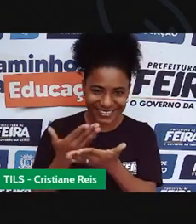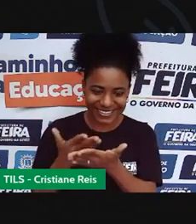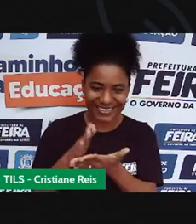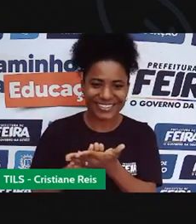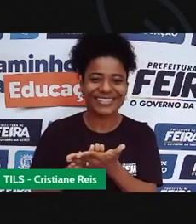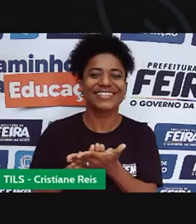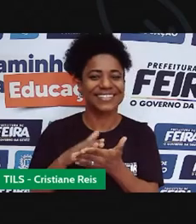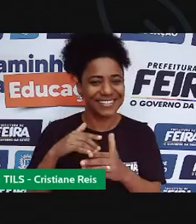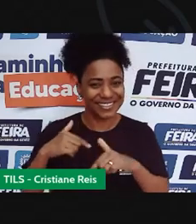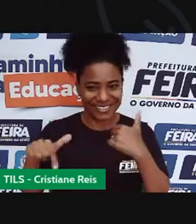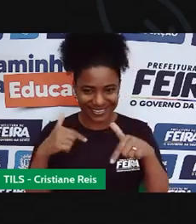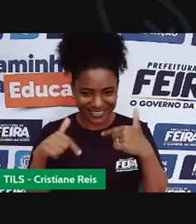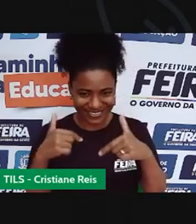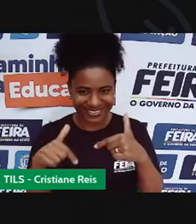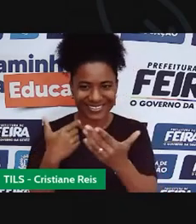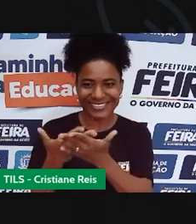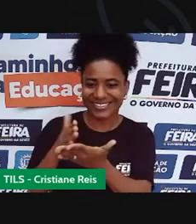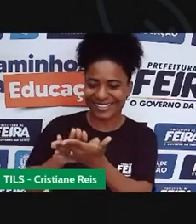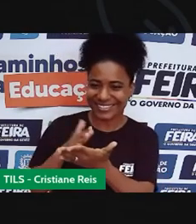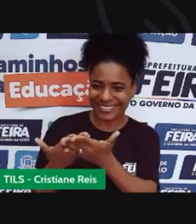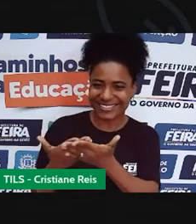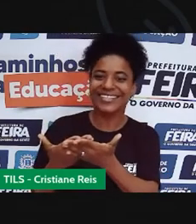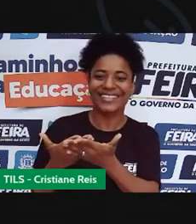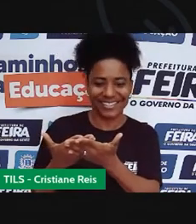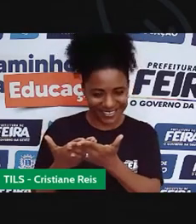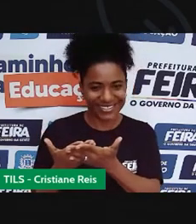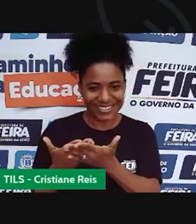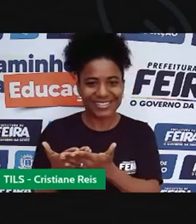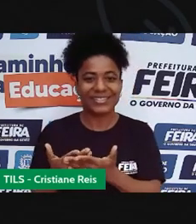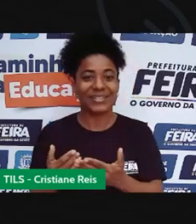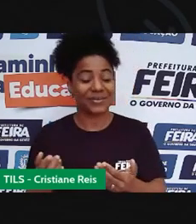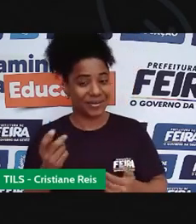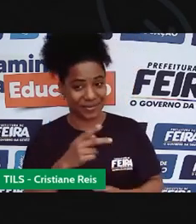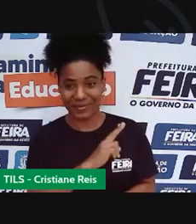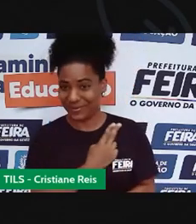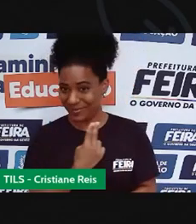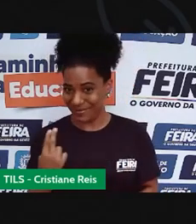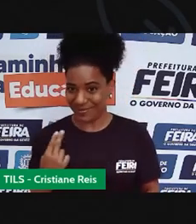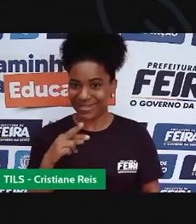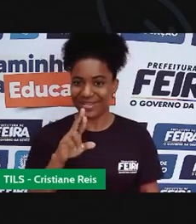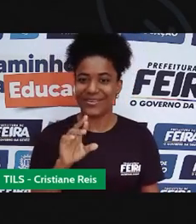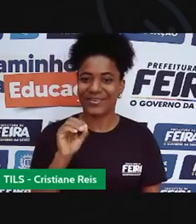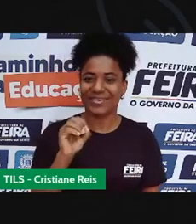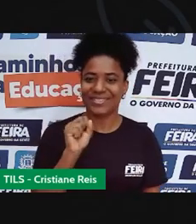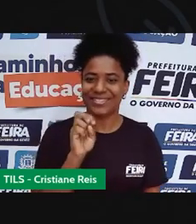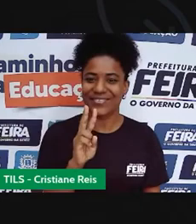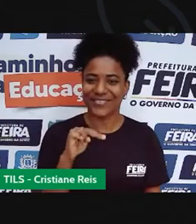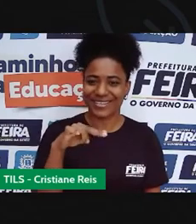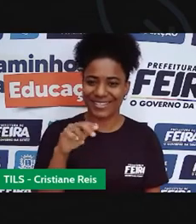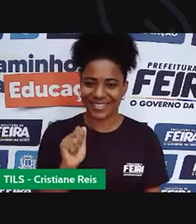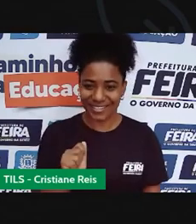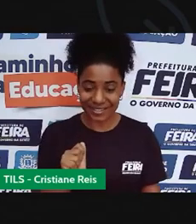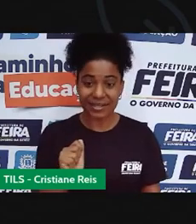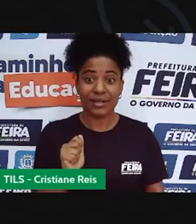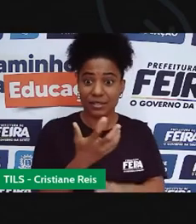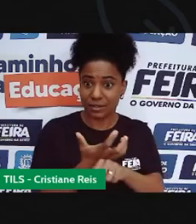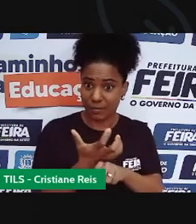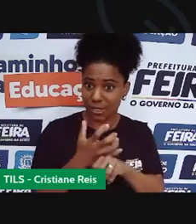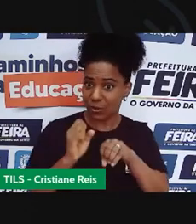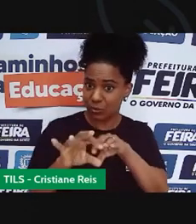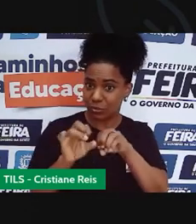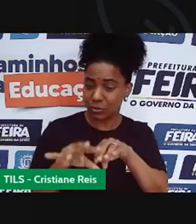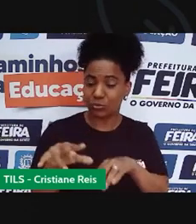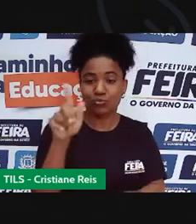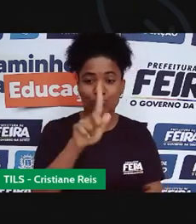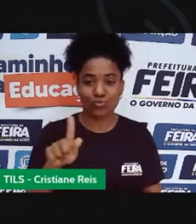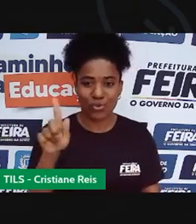o trabalho de intérprete dessa aula. Eu sou professora Rosabrani, como vocês já sabem, trabalho para a disciplina Geografia. Hoje nós temos